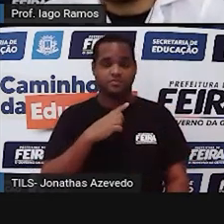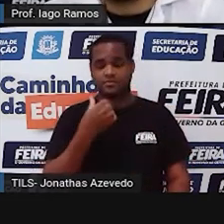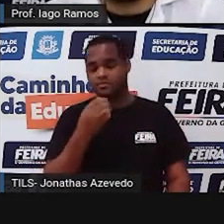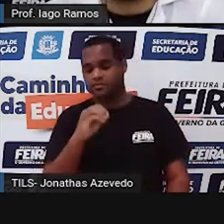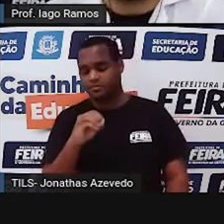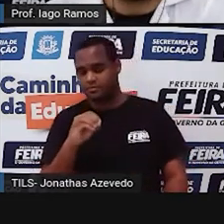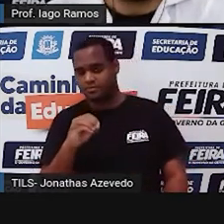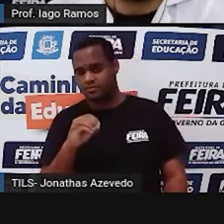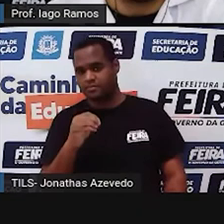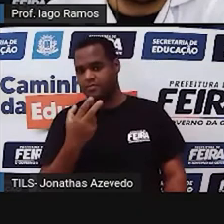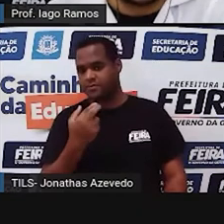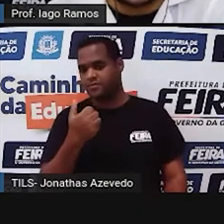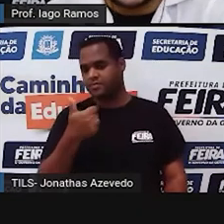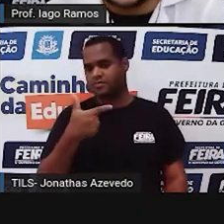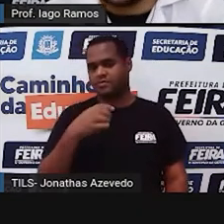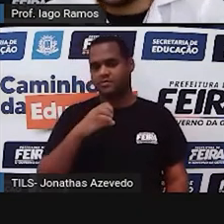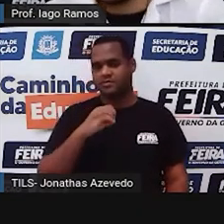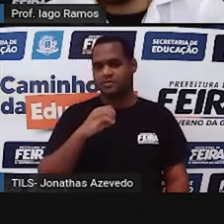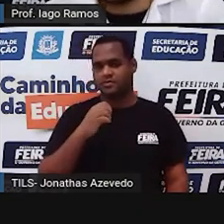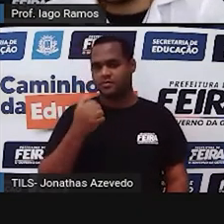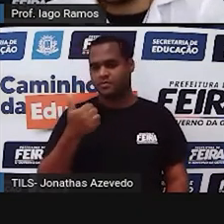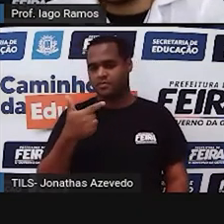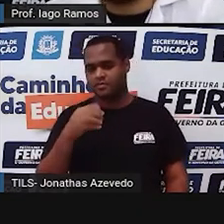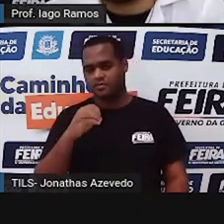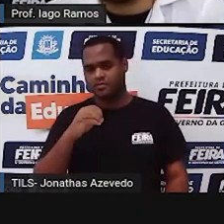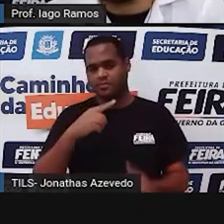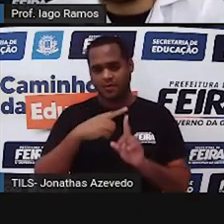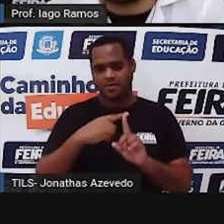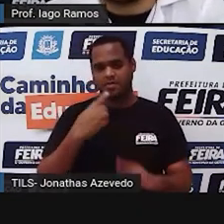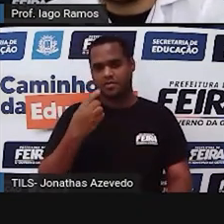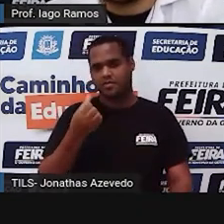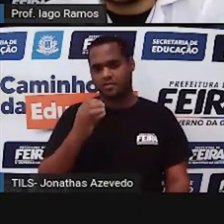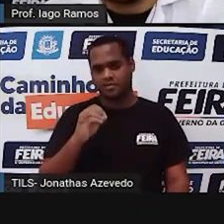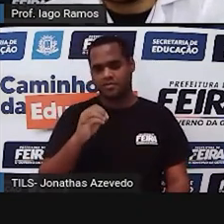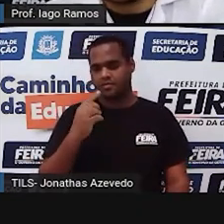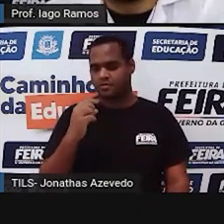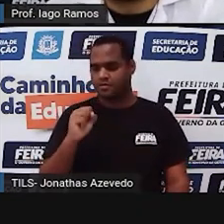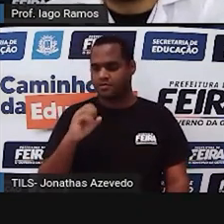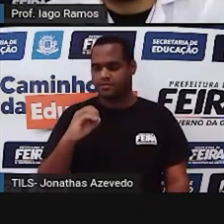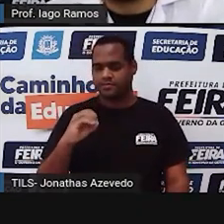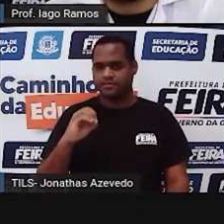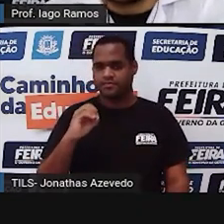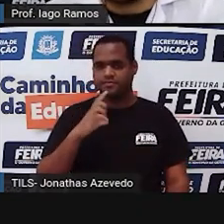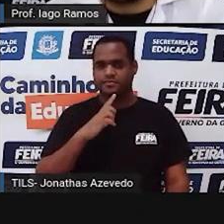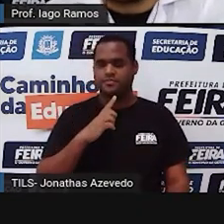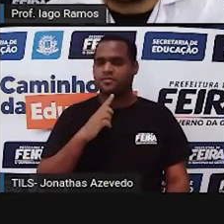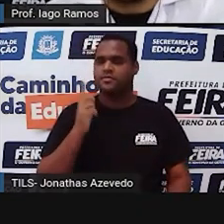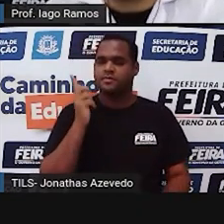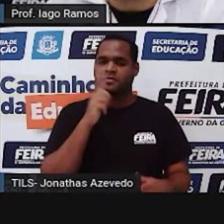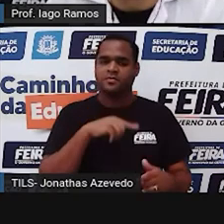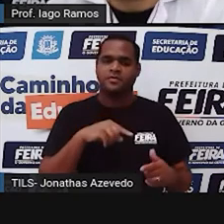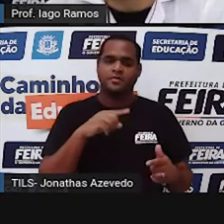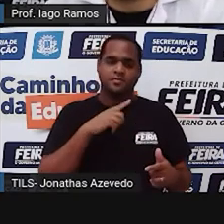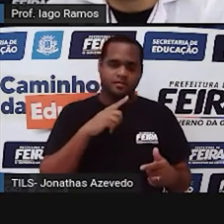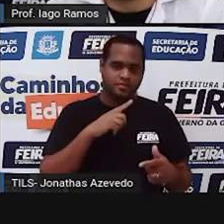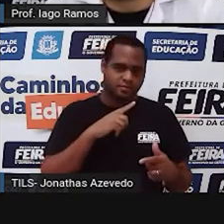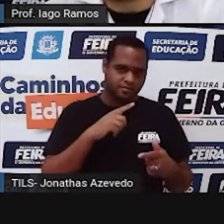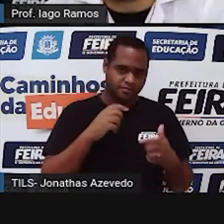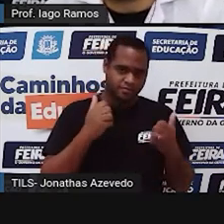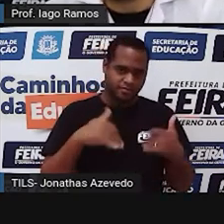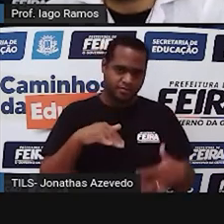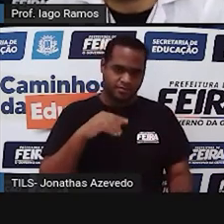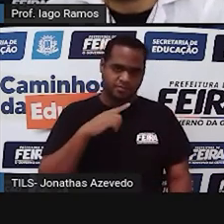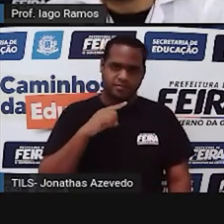igual a 120, 120 mais 60 igual a 180. Mas dá para fazer de outro jeito, se é três